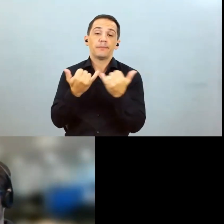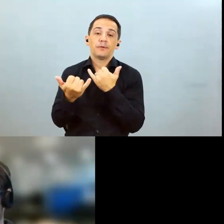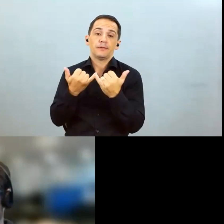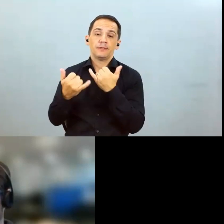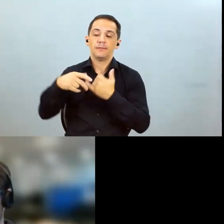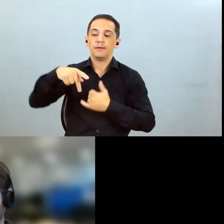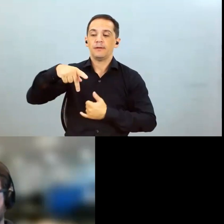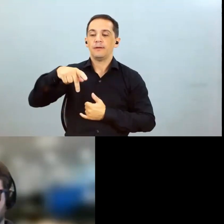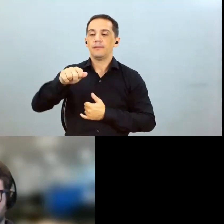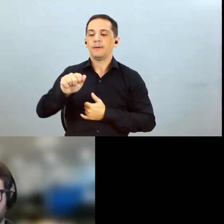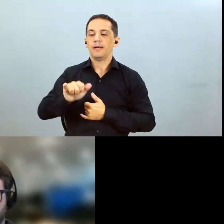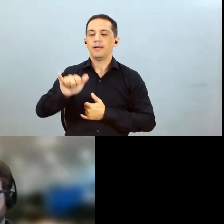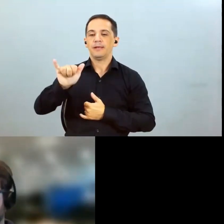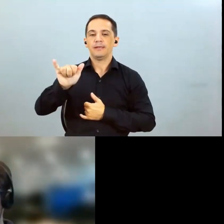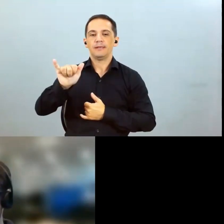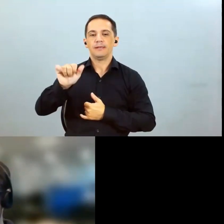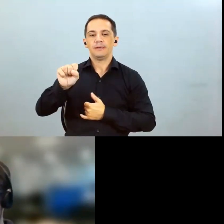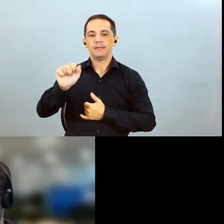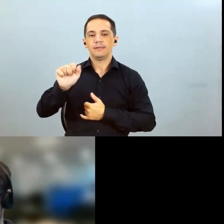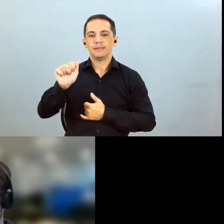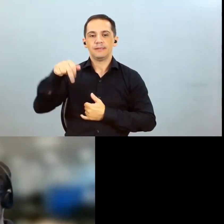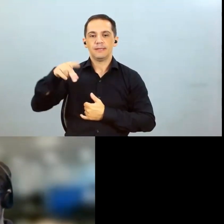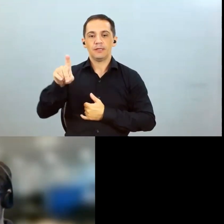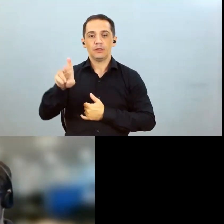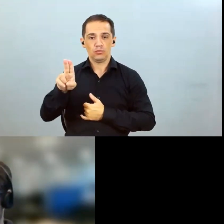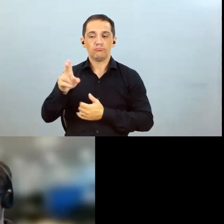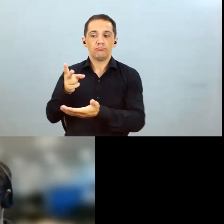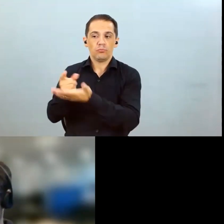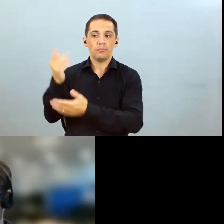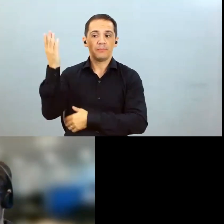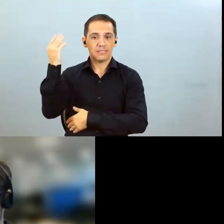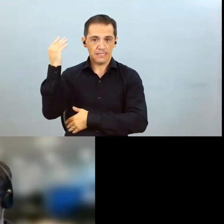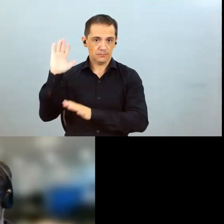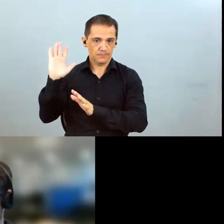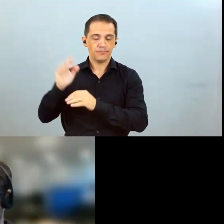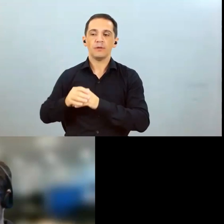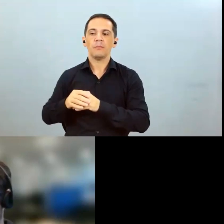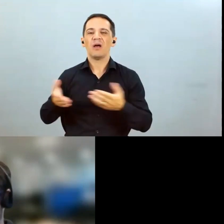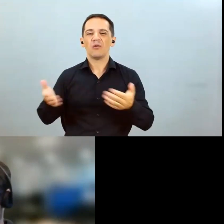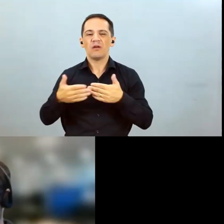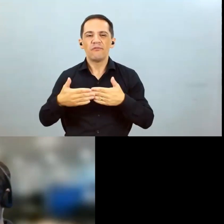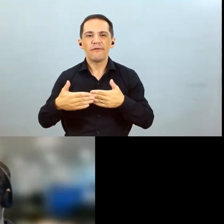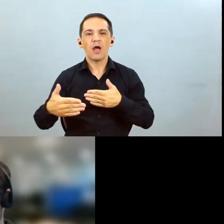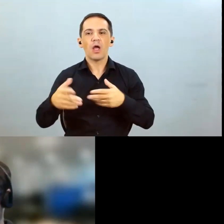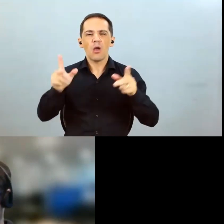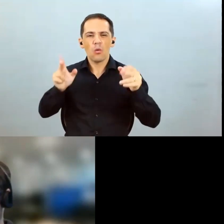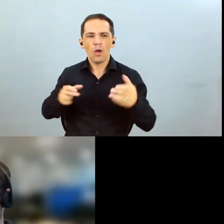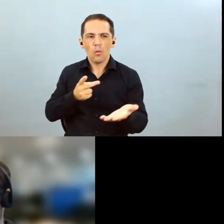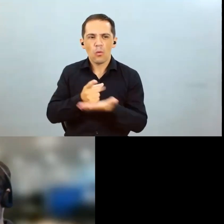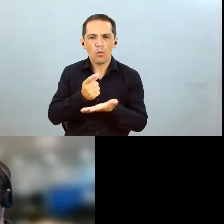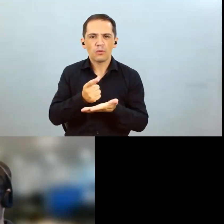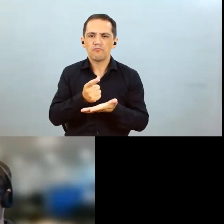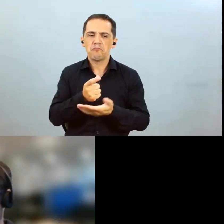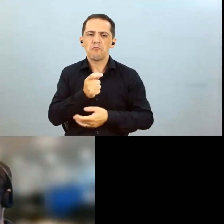da fazenda paisandu então não temos perspectiva de alocação de capital interna nesse próximo ano não estava